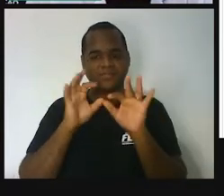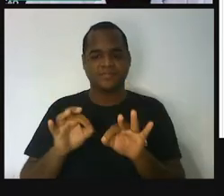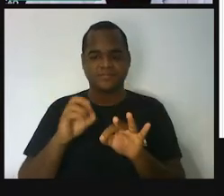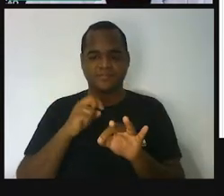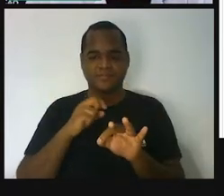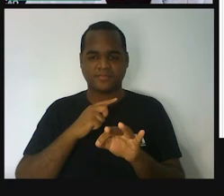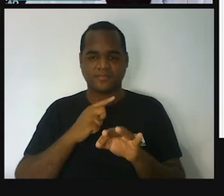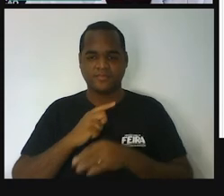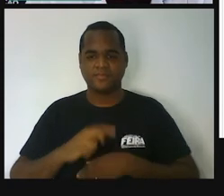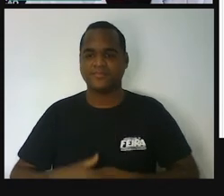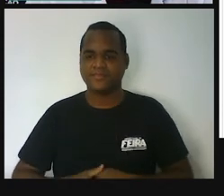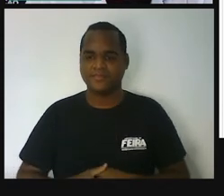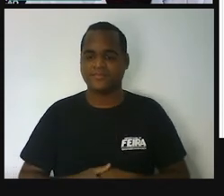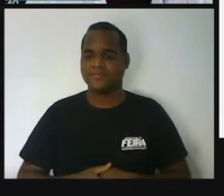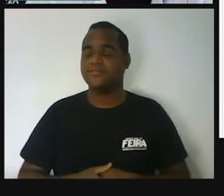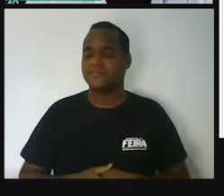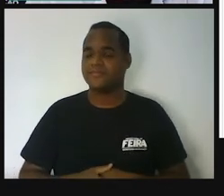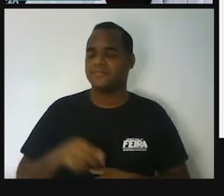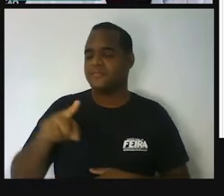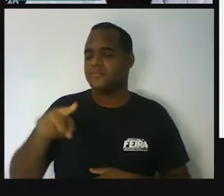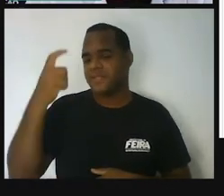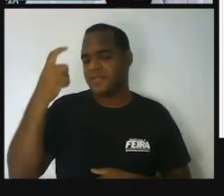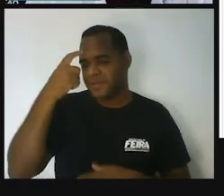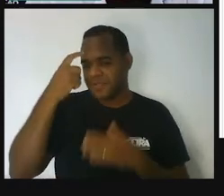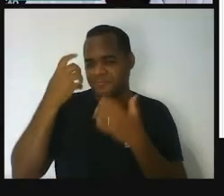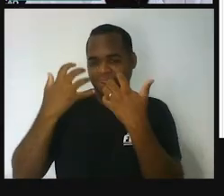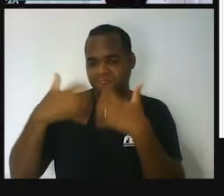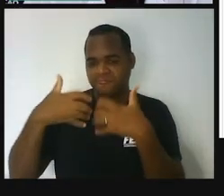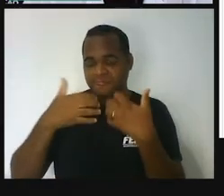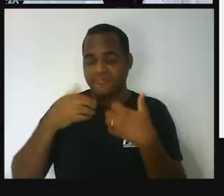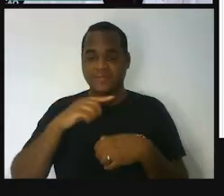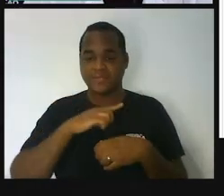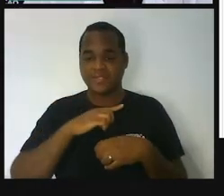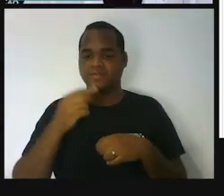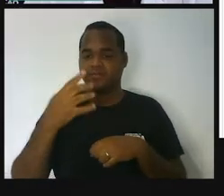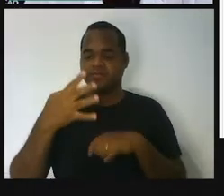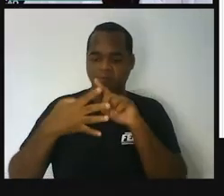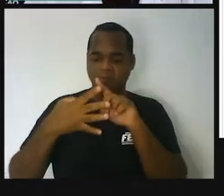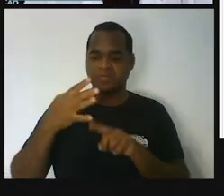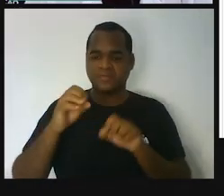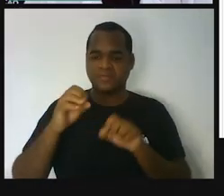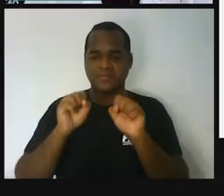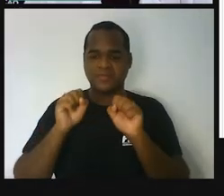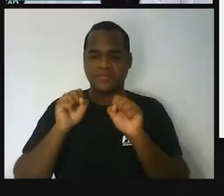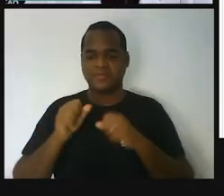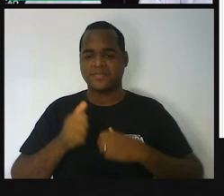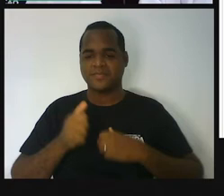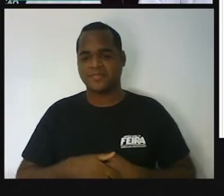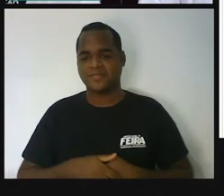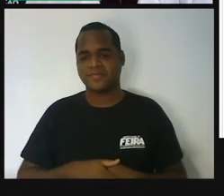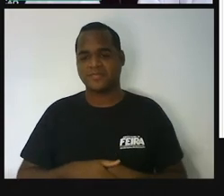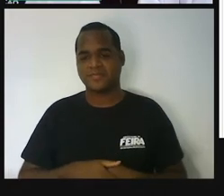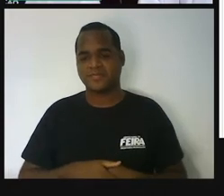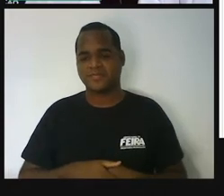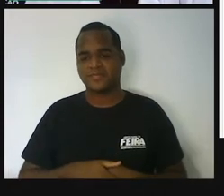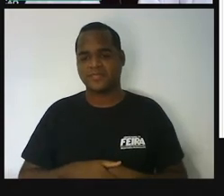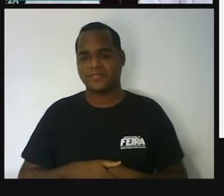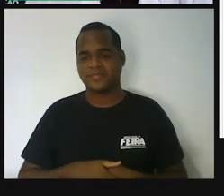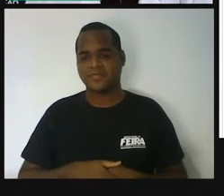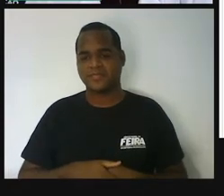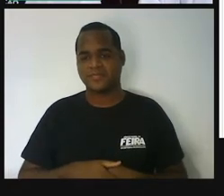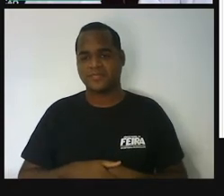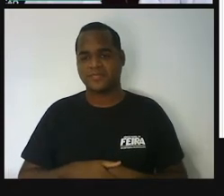a gente pode pensar numa figura que tem quatro lados. E qual é a figura geométrica que você